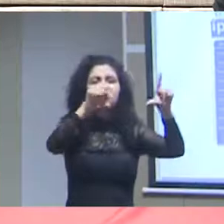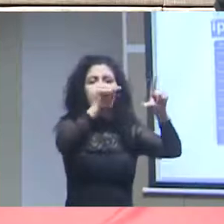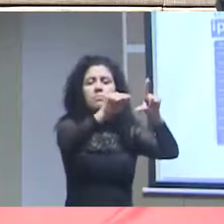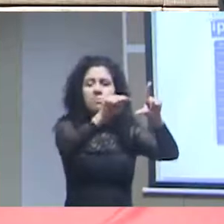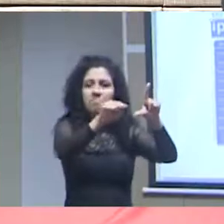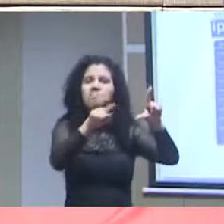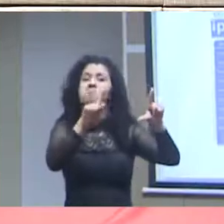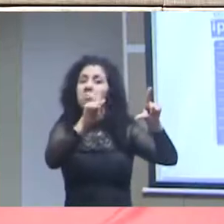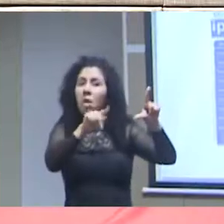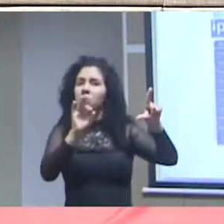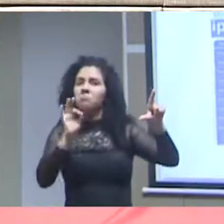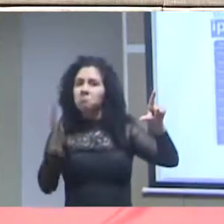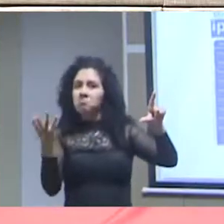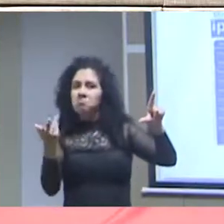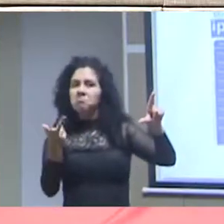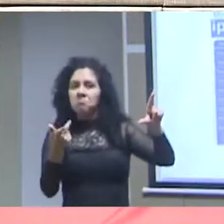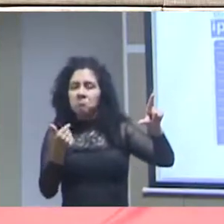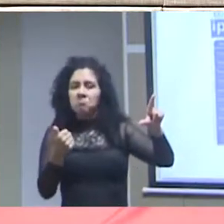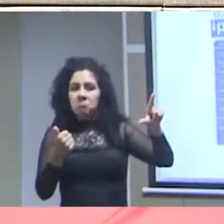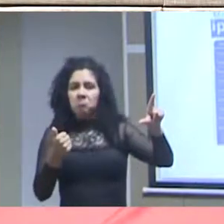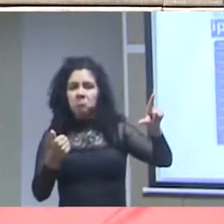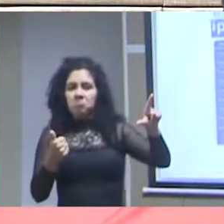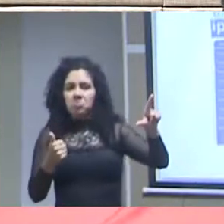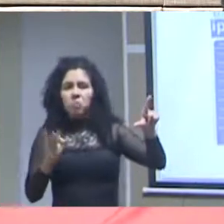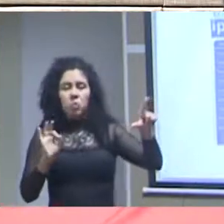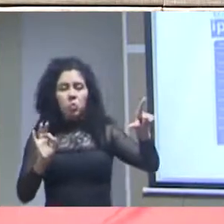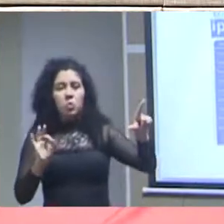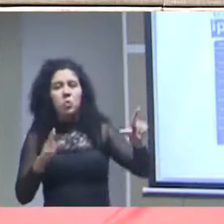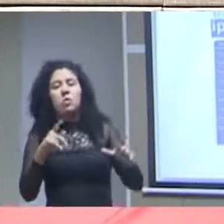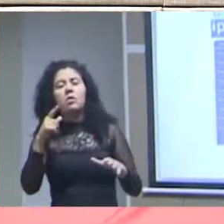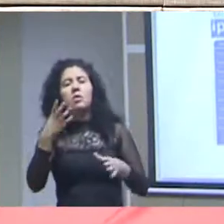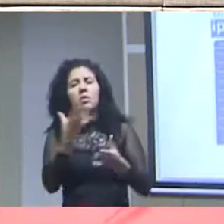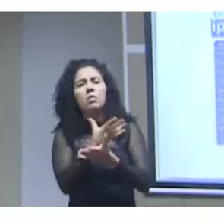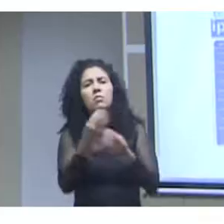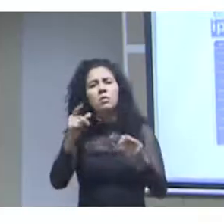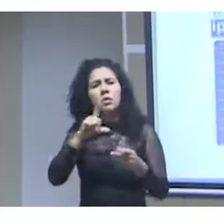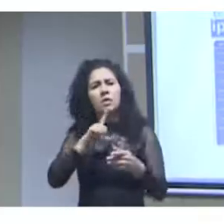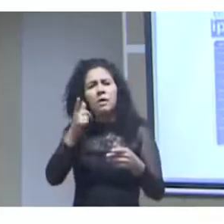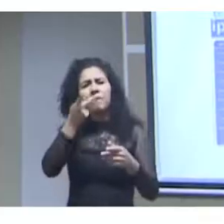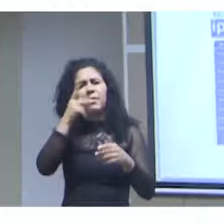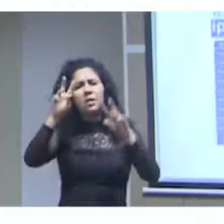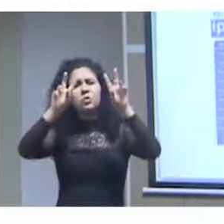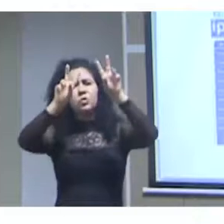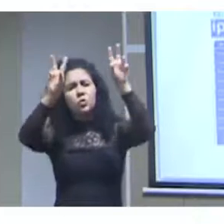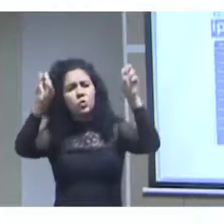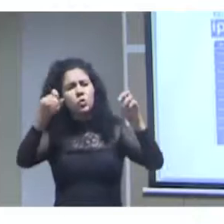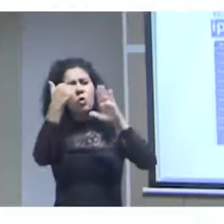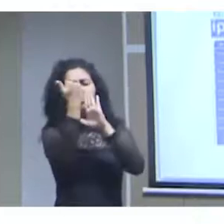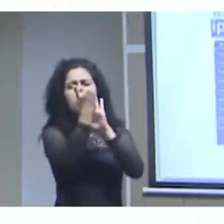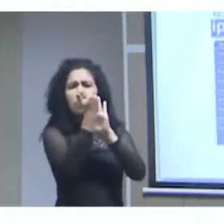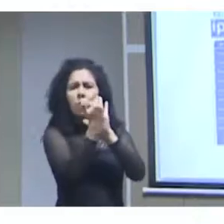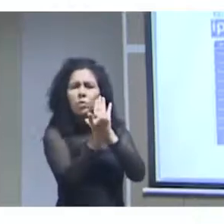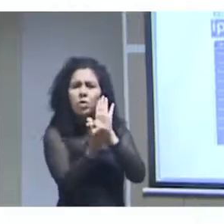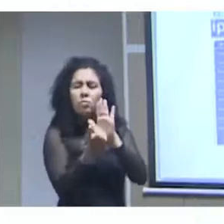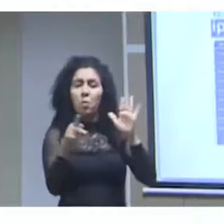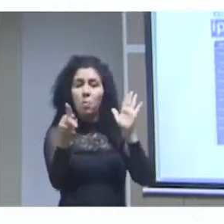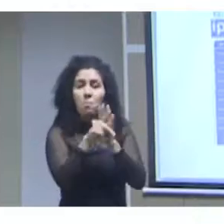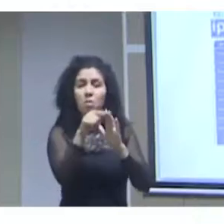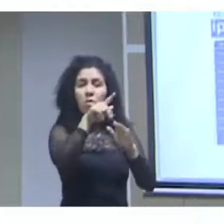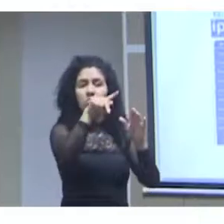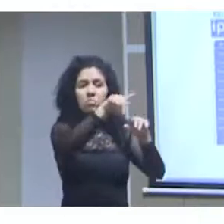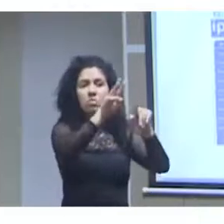sistematicamente investe na atualização do conteúdo desse portal é um trabalho contínuo